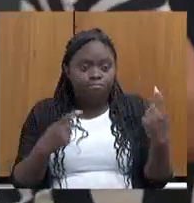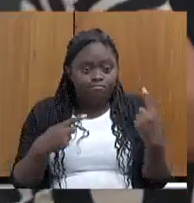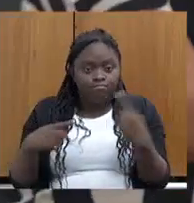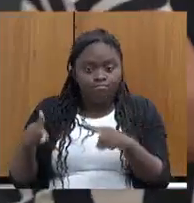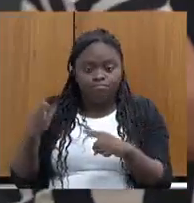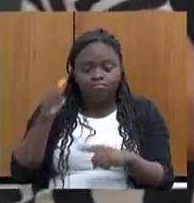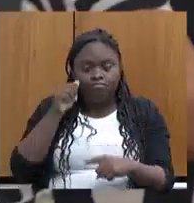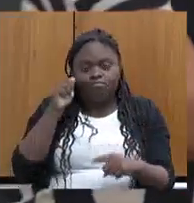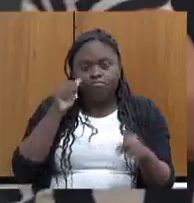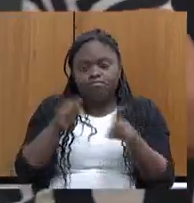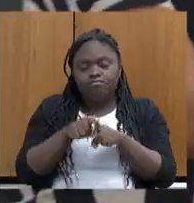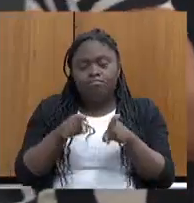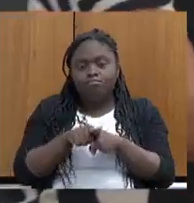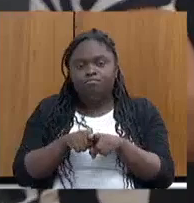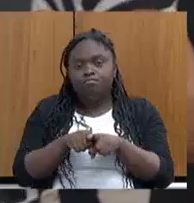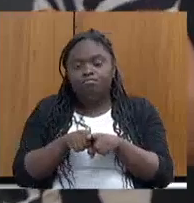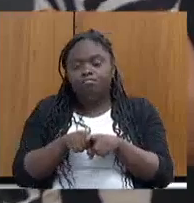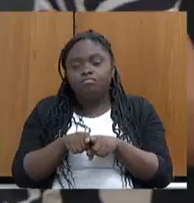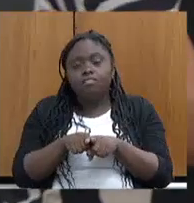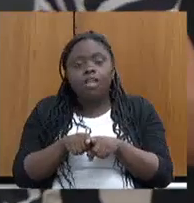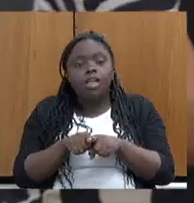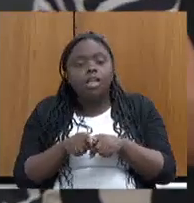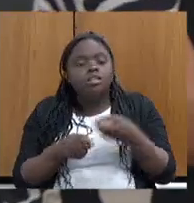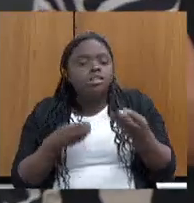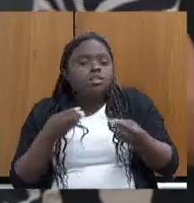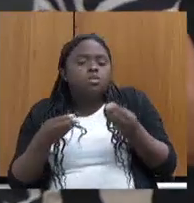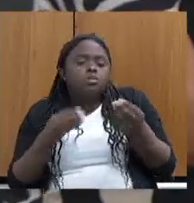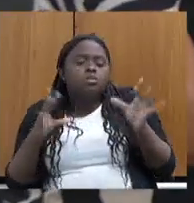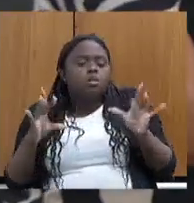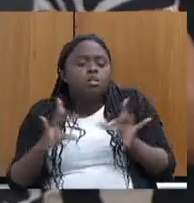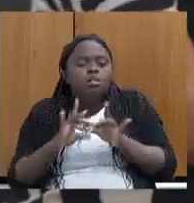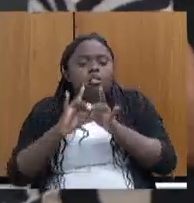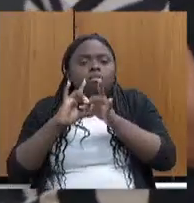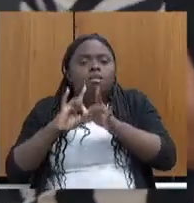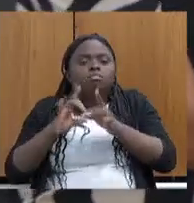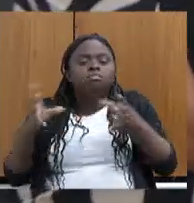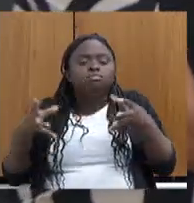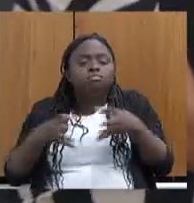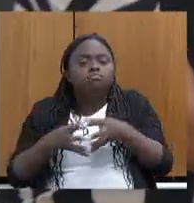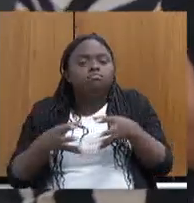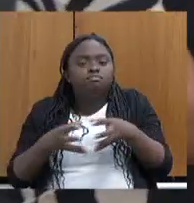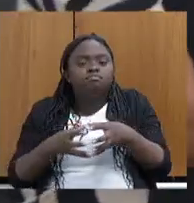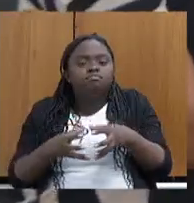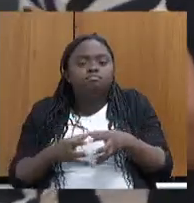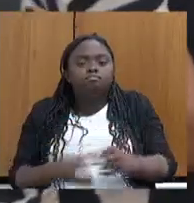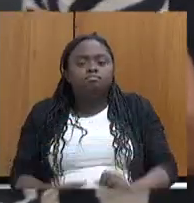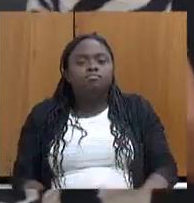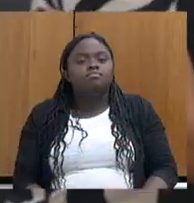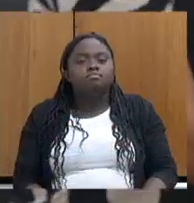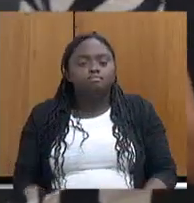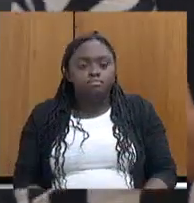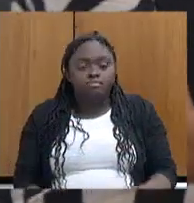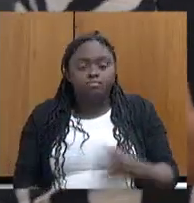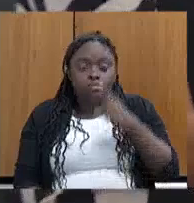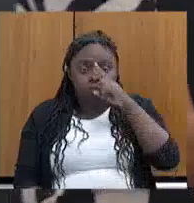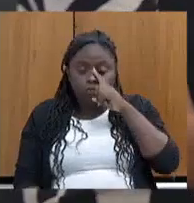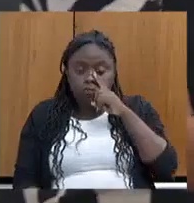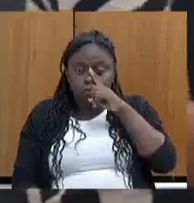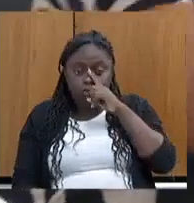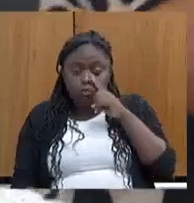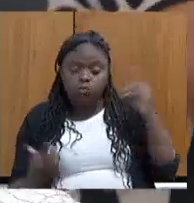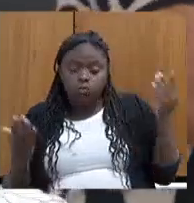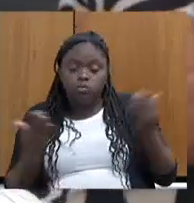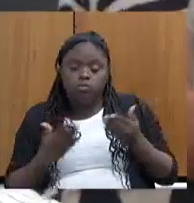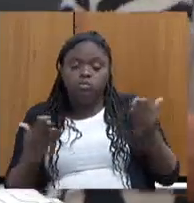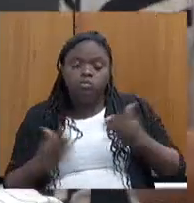a violência do campo, ela está intimamente ligada a esse público. Então, é grave hoje a gente não